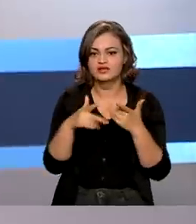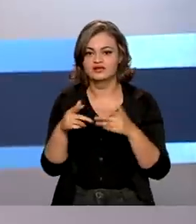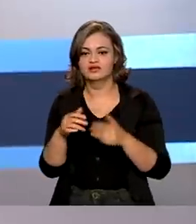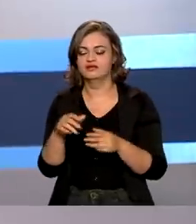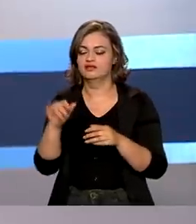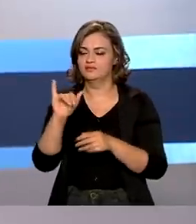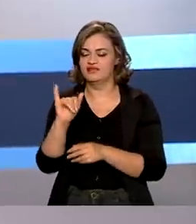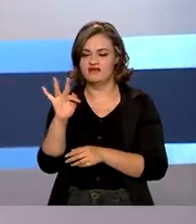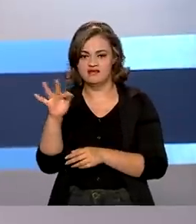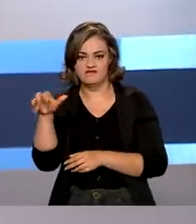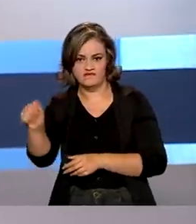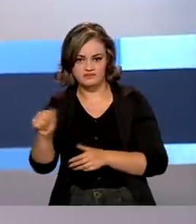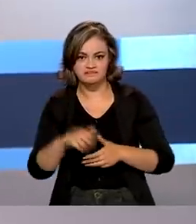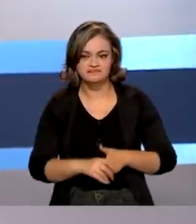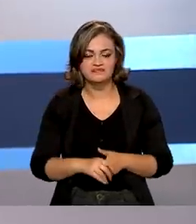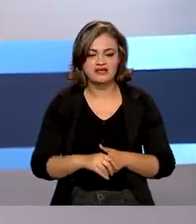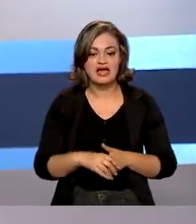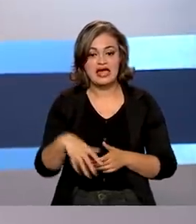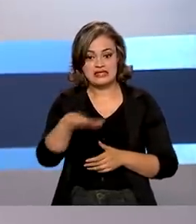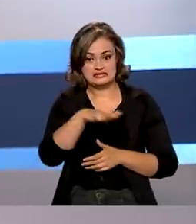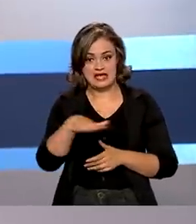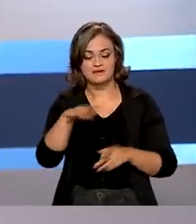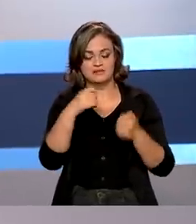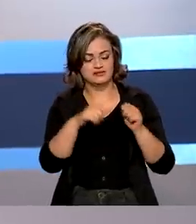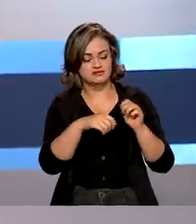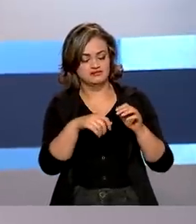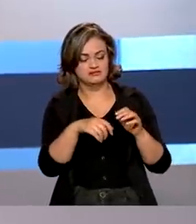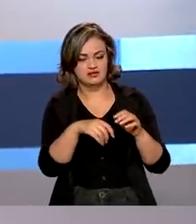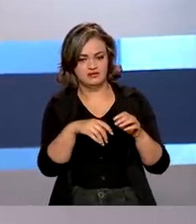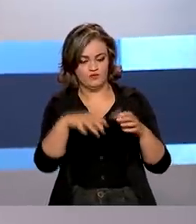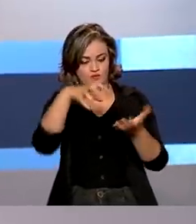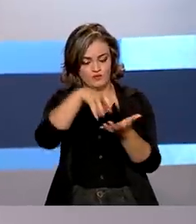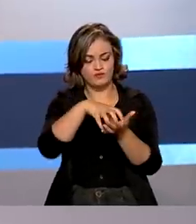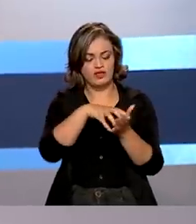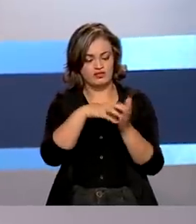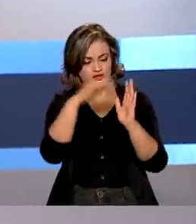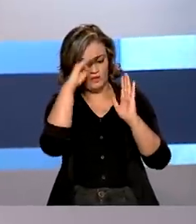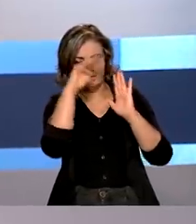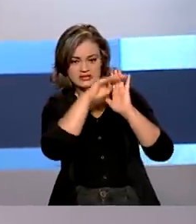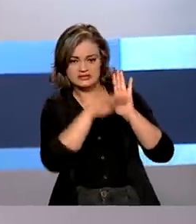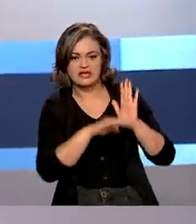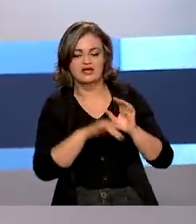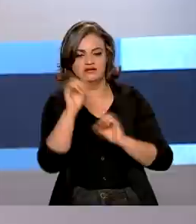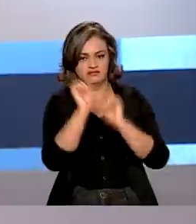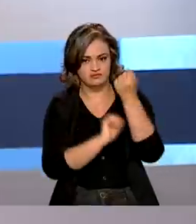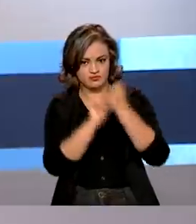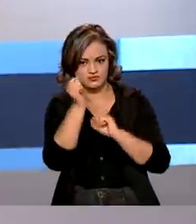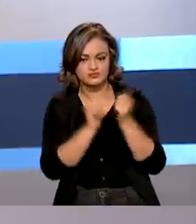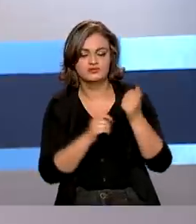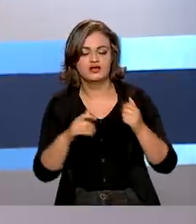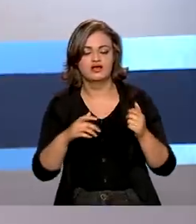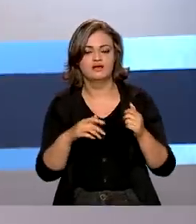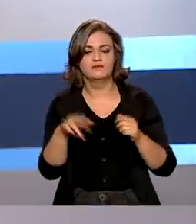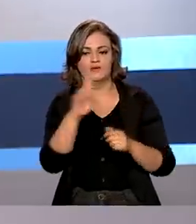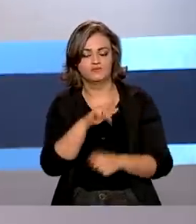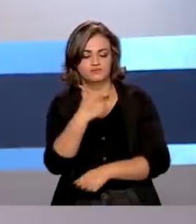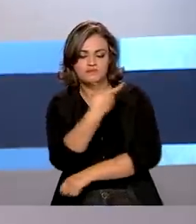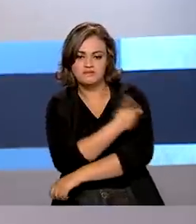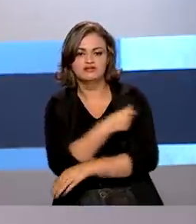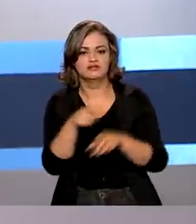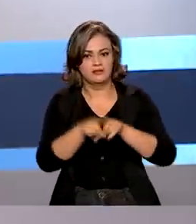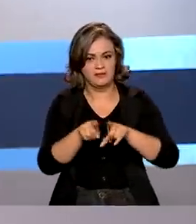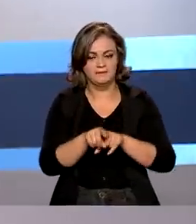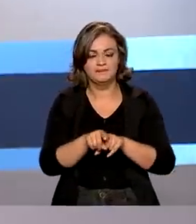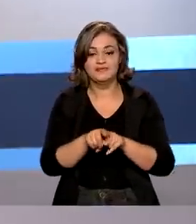ativo, o IFA. Os estabelecimentos precisam cumprir todas as normas sanitárias na produção de vacina para uso humano. A